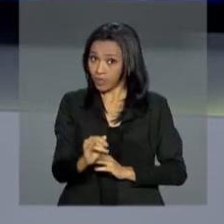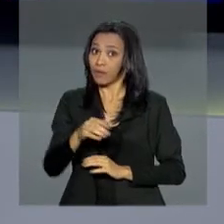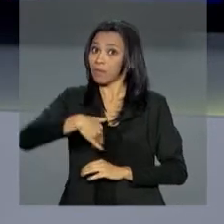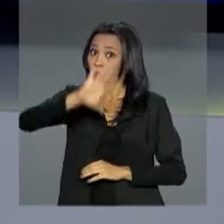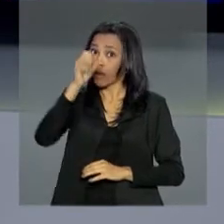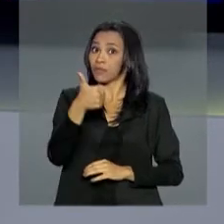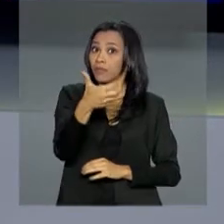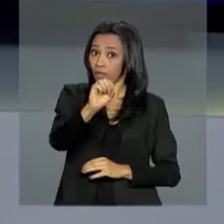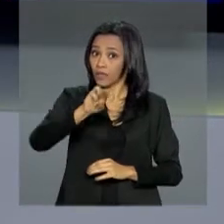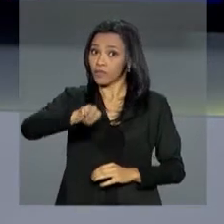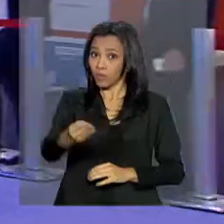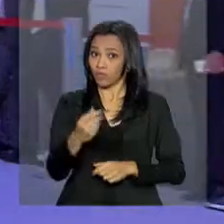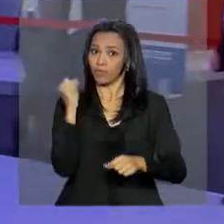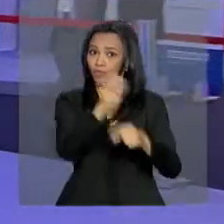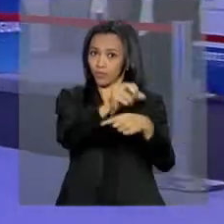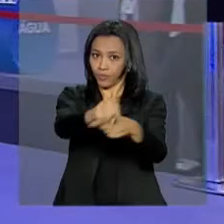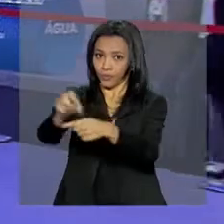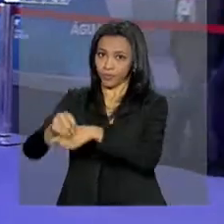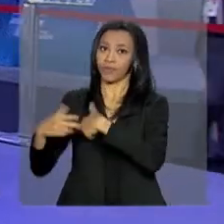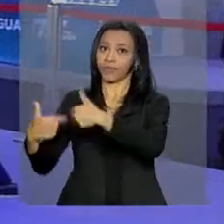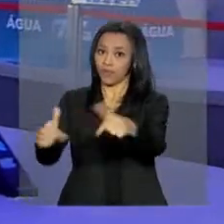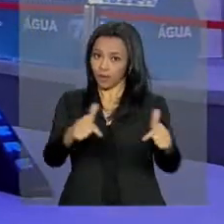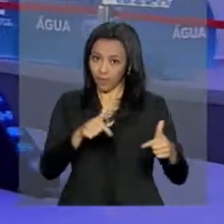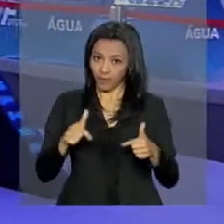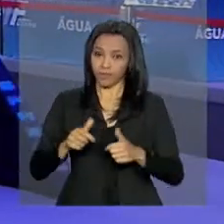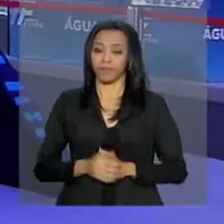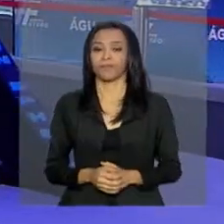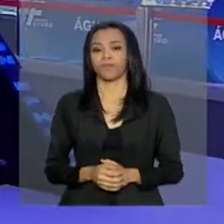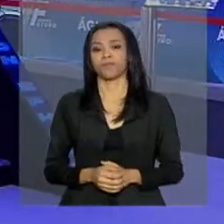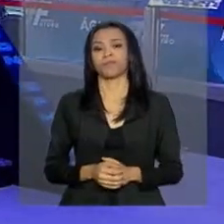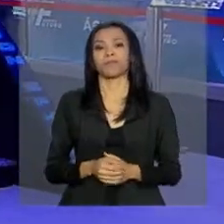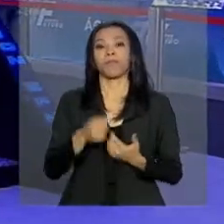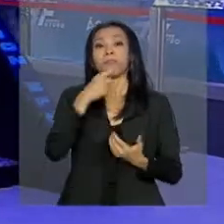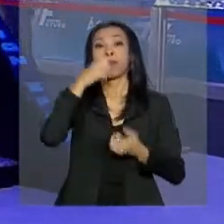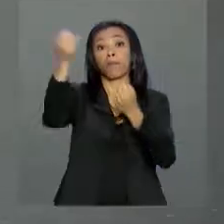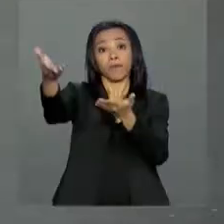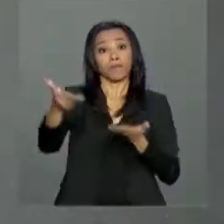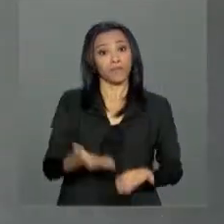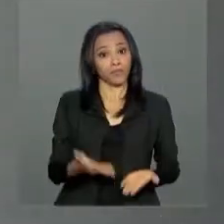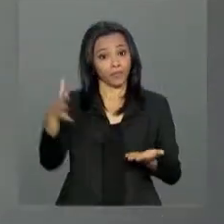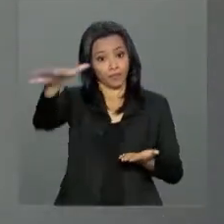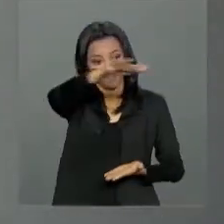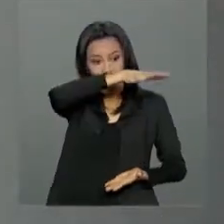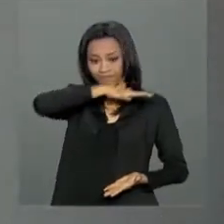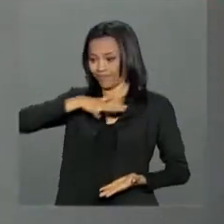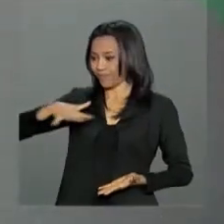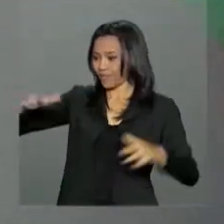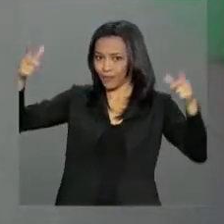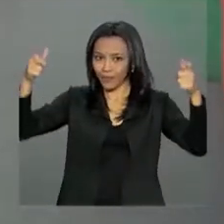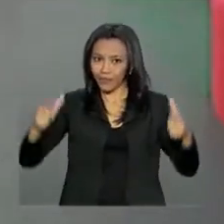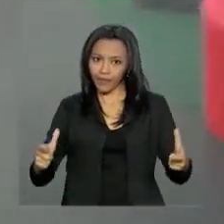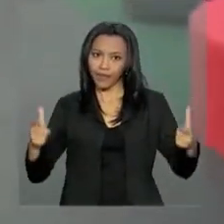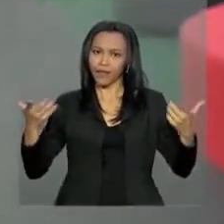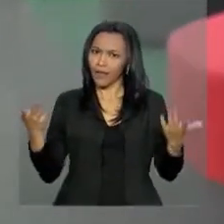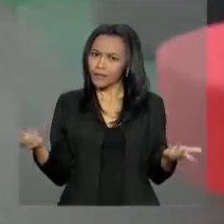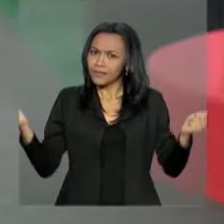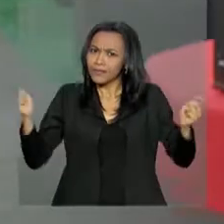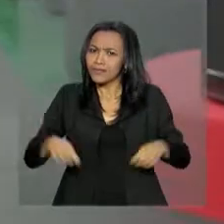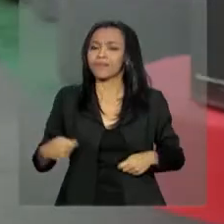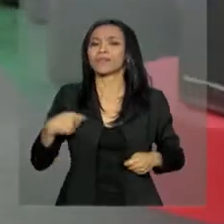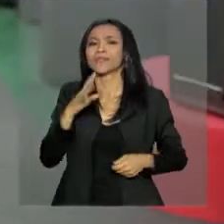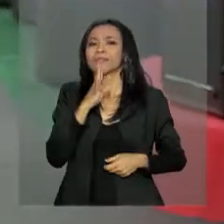de empregos. Seja bem-vindo à Cidade do Futuro. Aqui é possível conhecer as